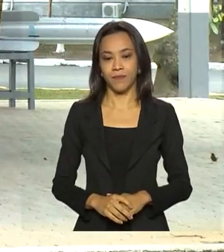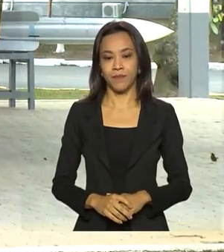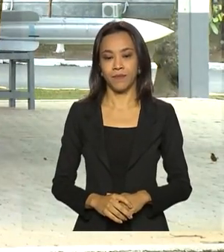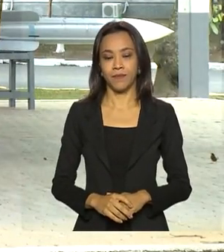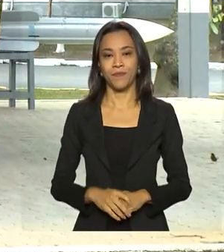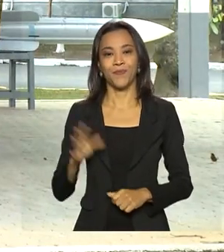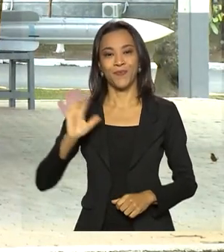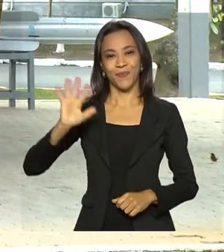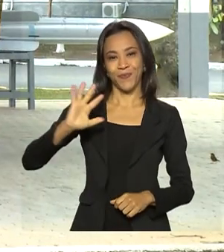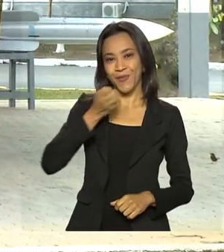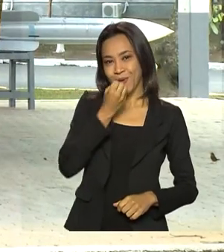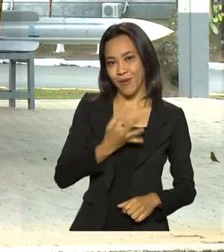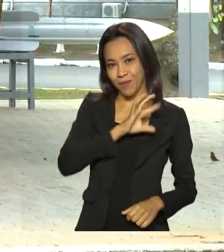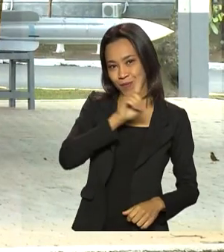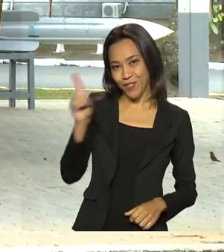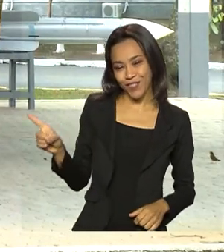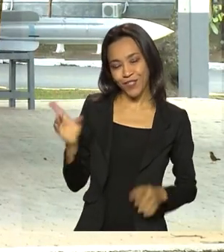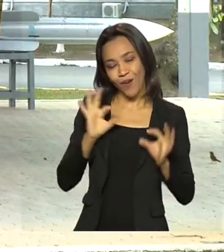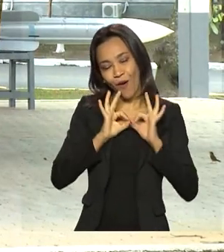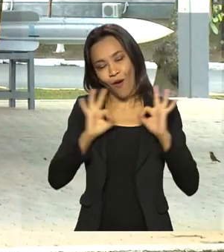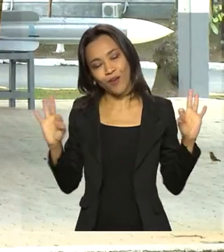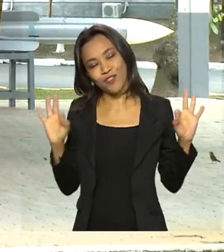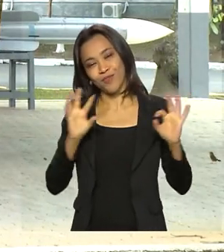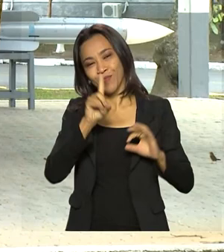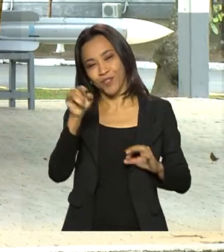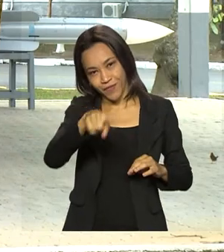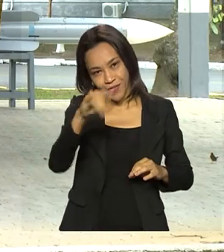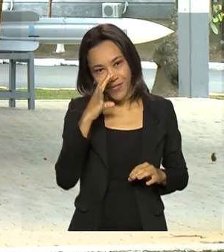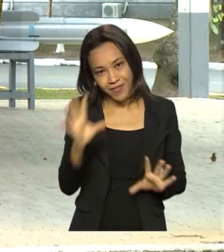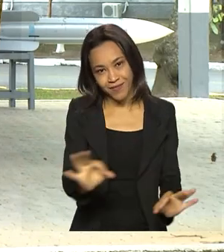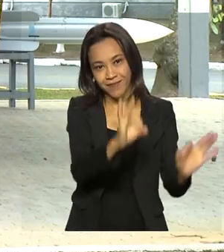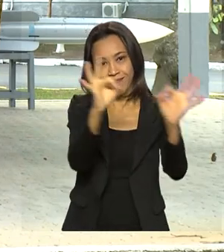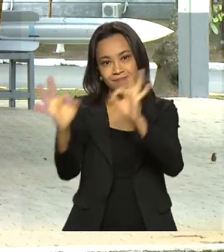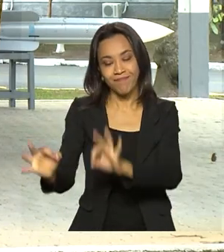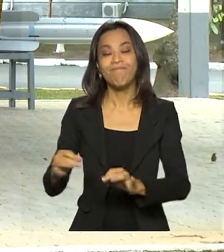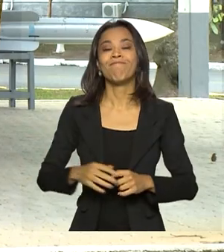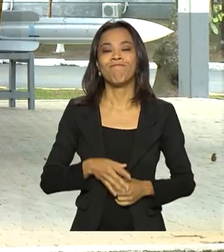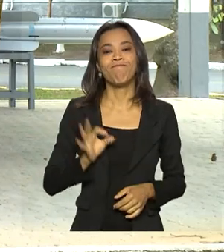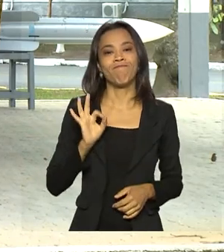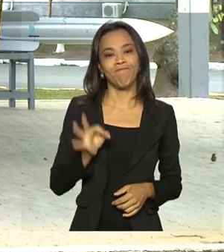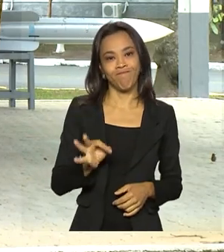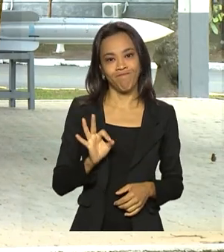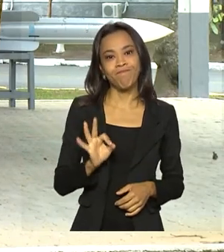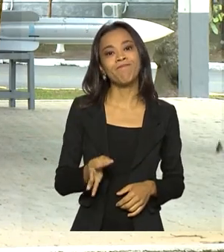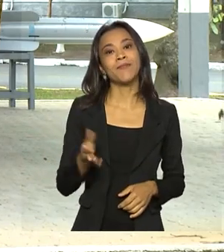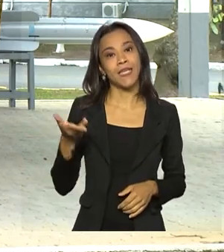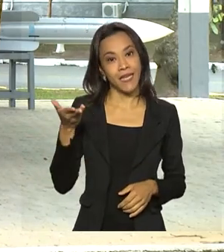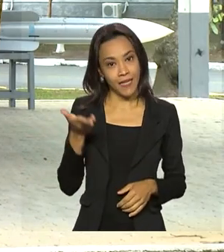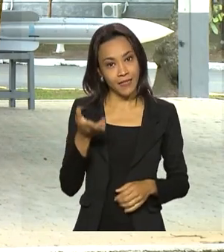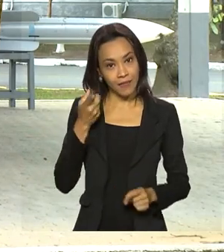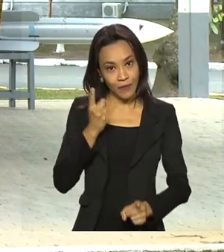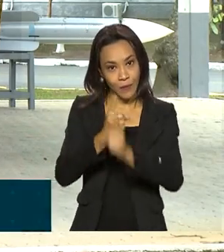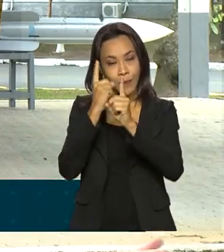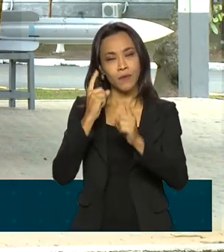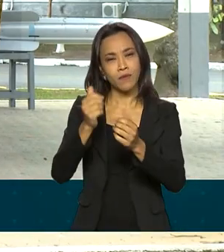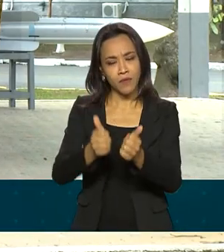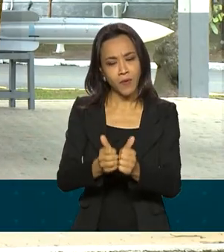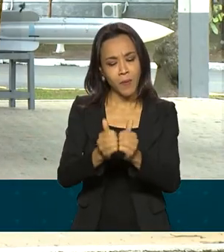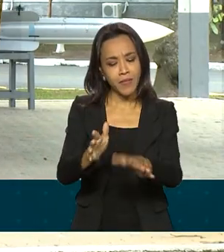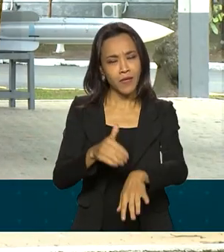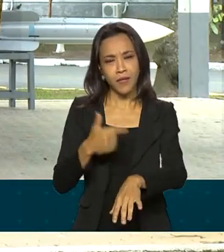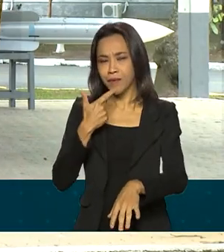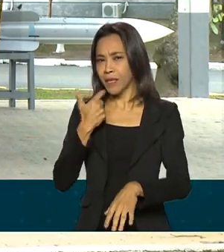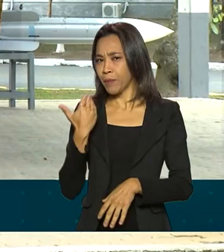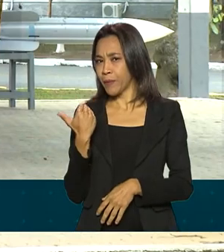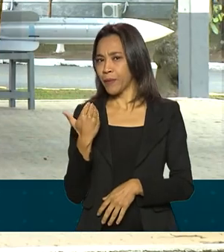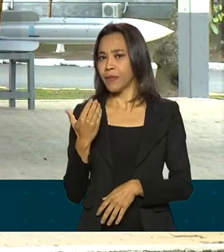Oi Renata, bom dia pra você, um ótimo dia a todos que nos acompanham. Exatamente, esse evento está marcado pra começar daqui a pouquinho,